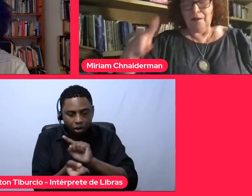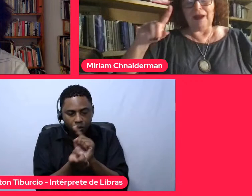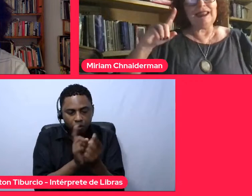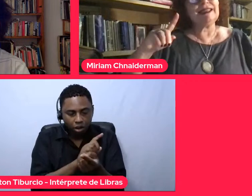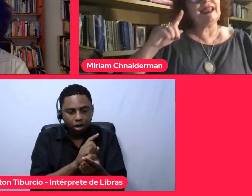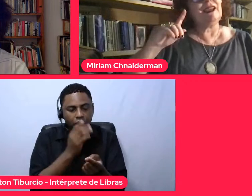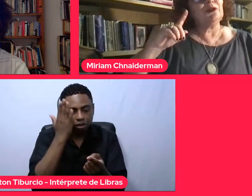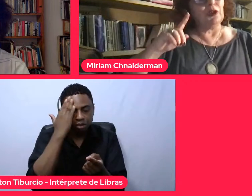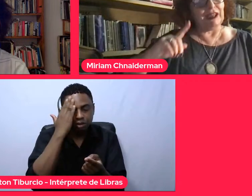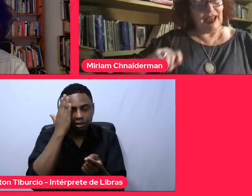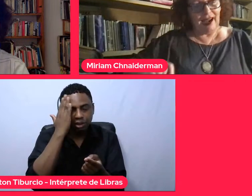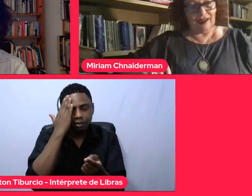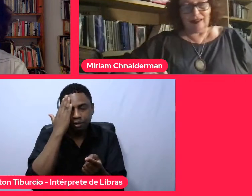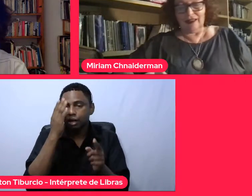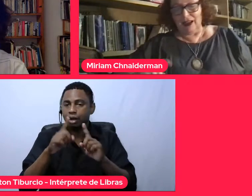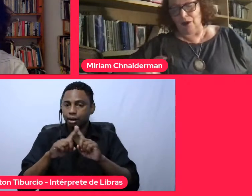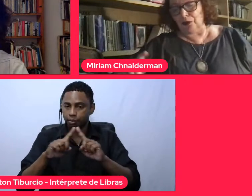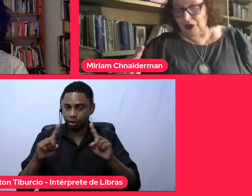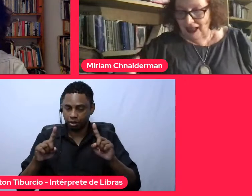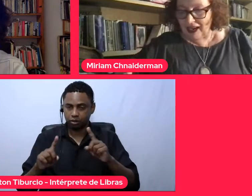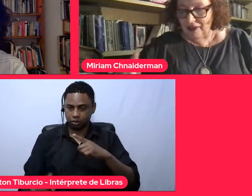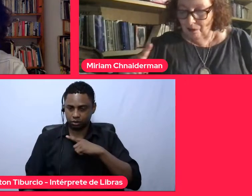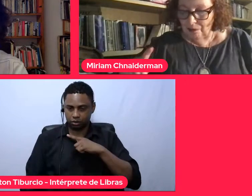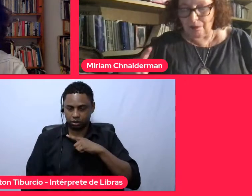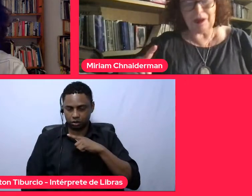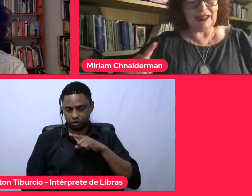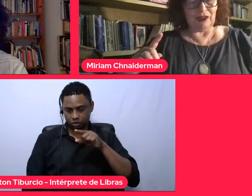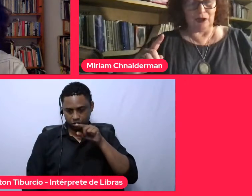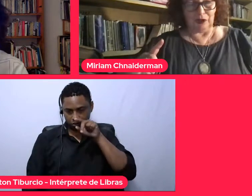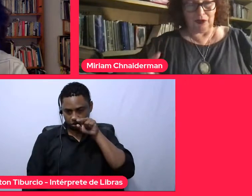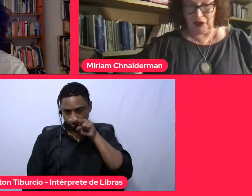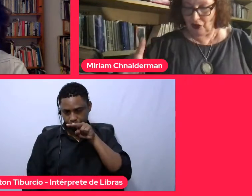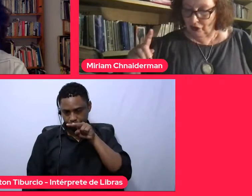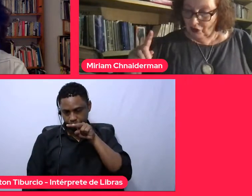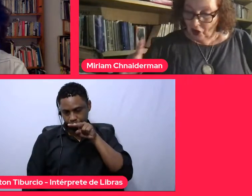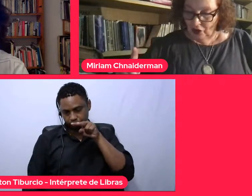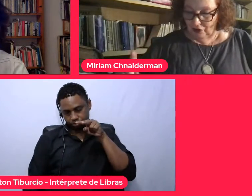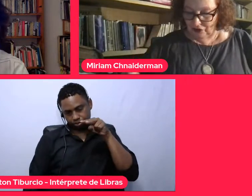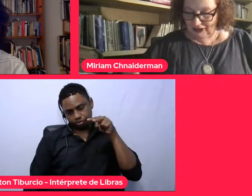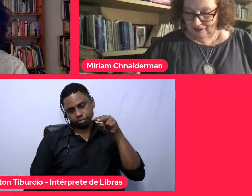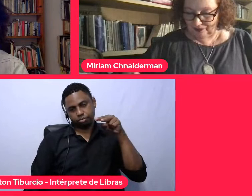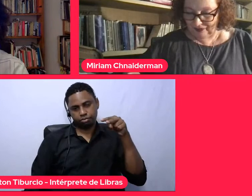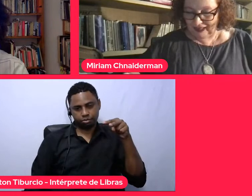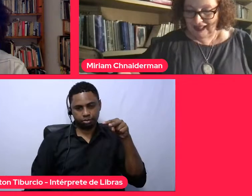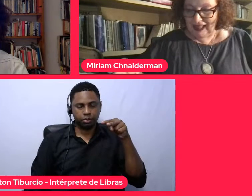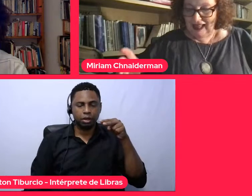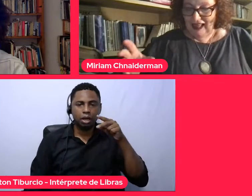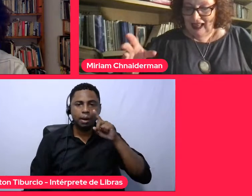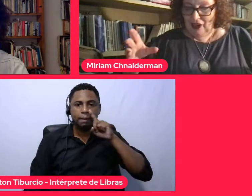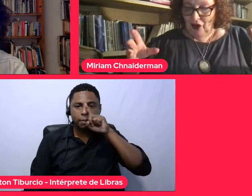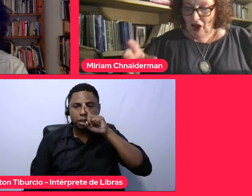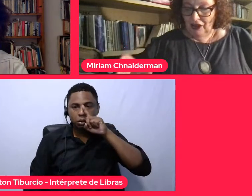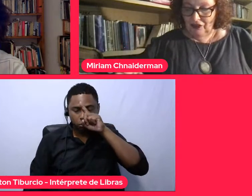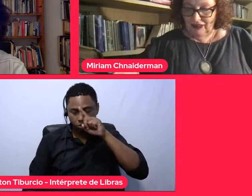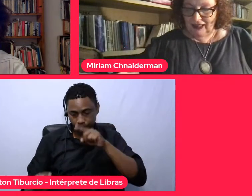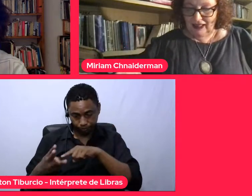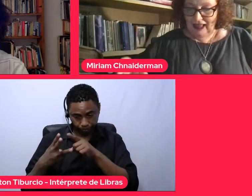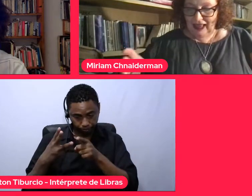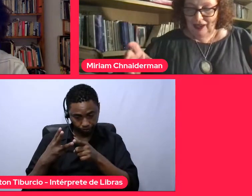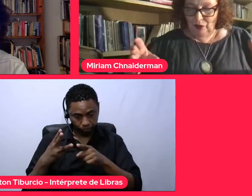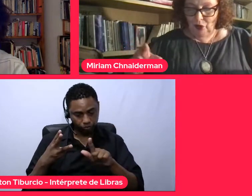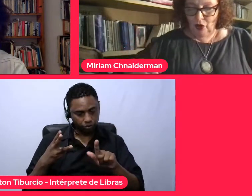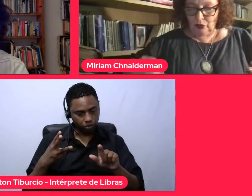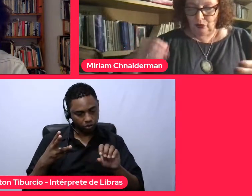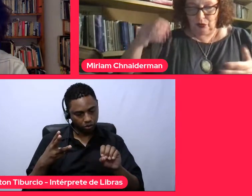Mas tem um olhar que é o olhar perigoso, que é o de górgona. Górgona